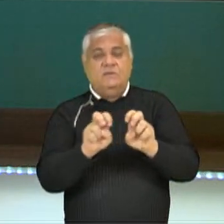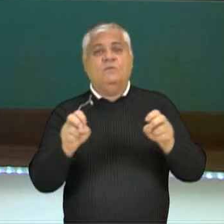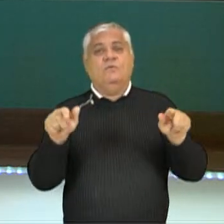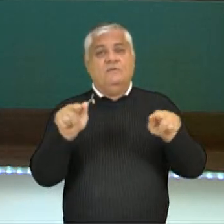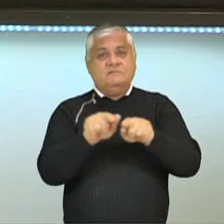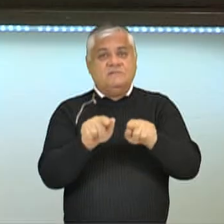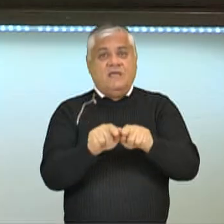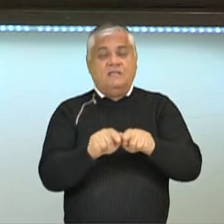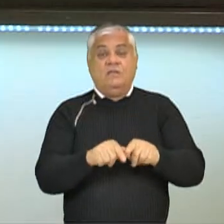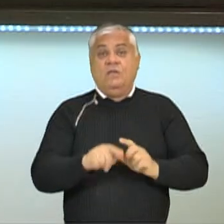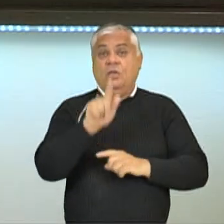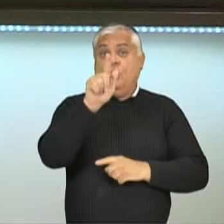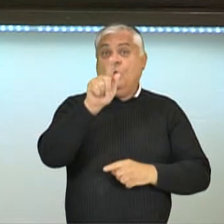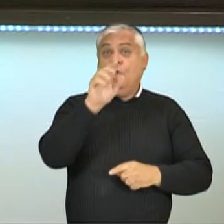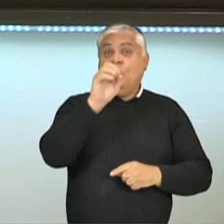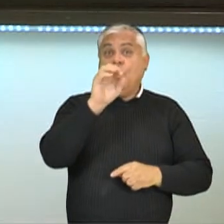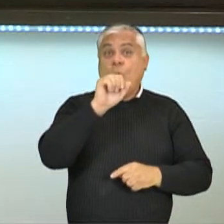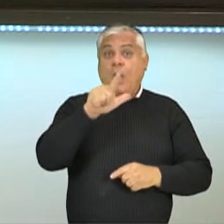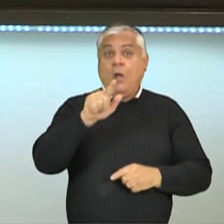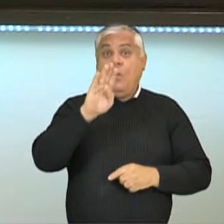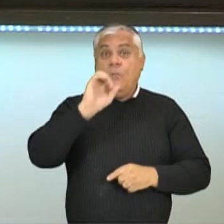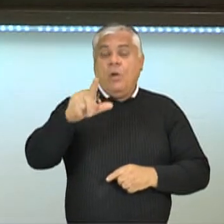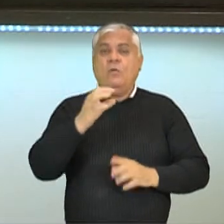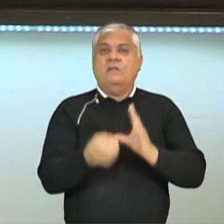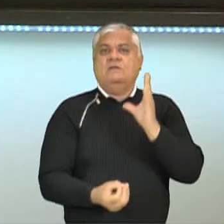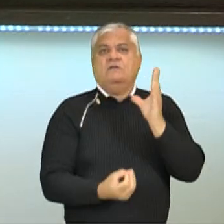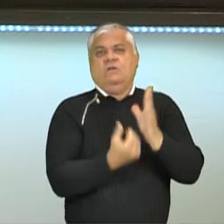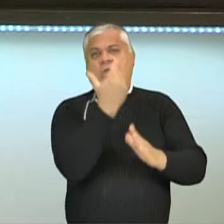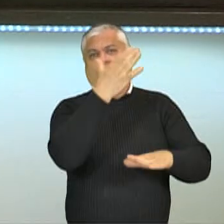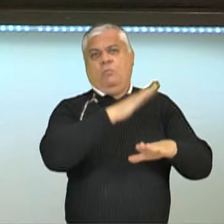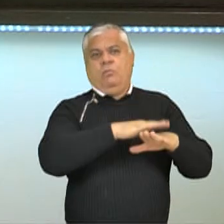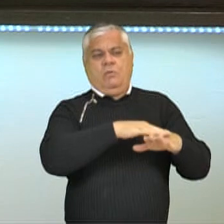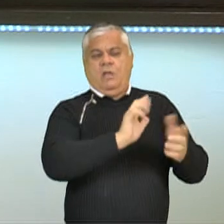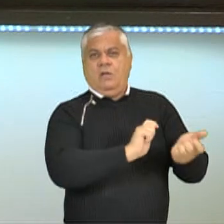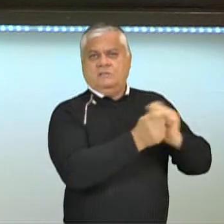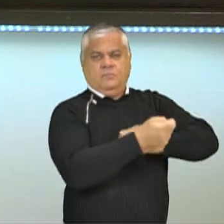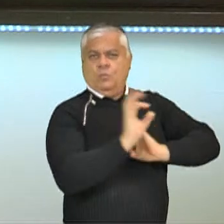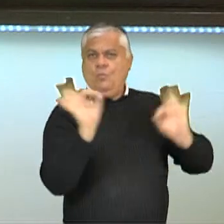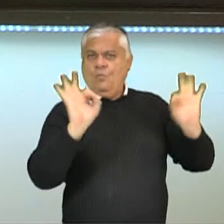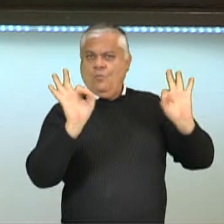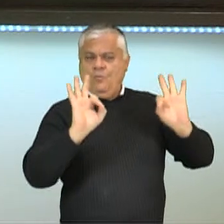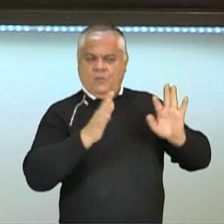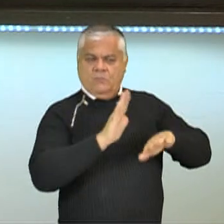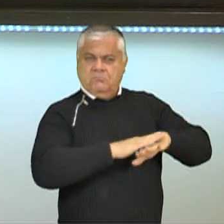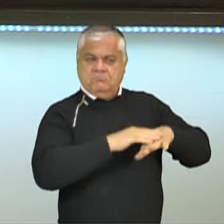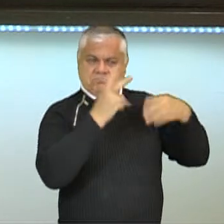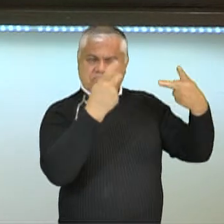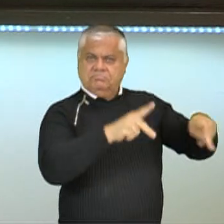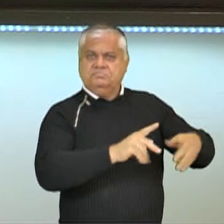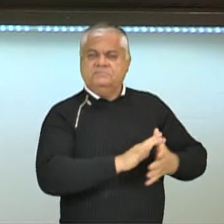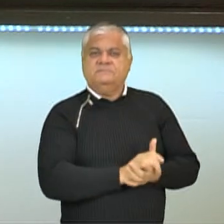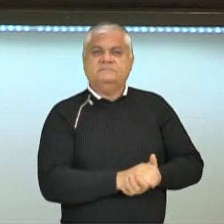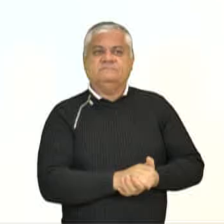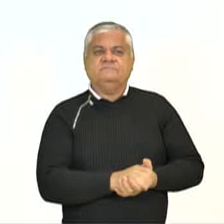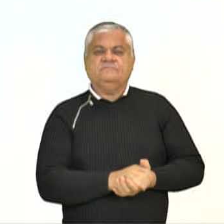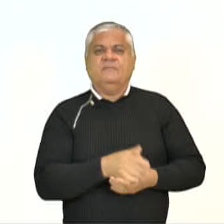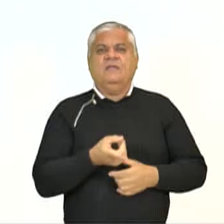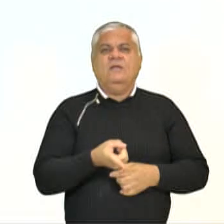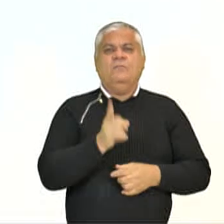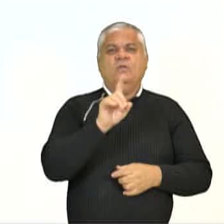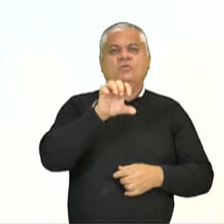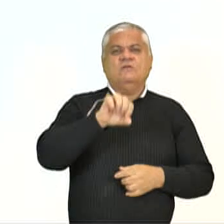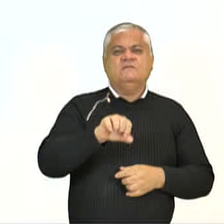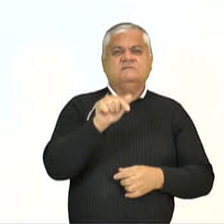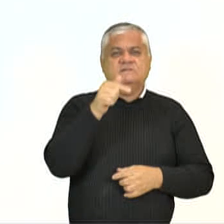golbol não. Ele foi criado dessa forma. Então não foi uma adaptação de algum esporte. Em 1976,